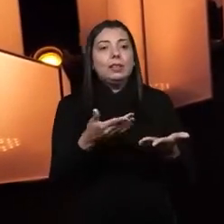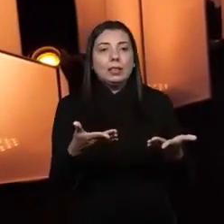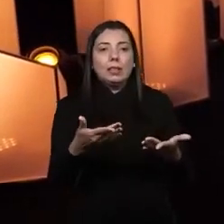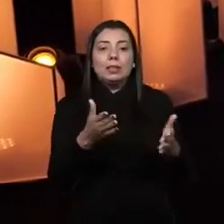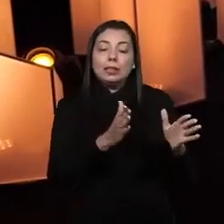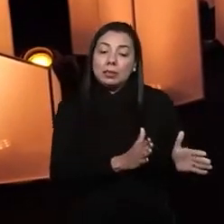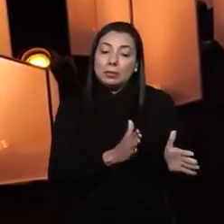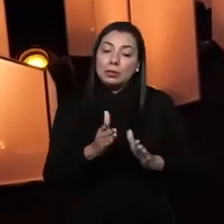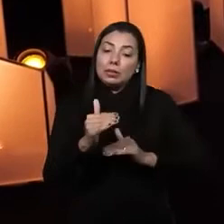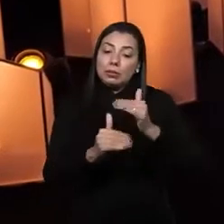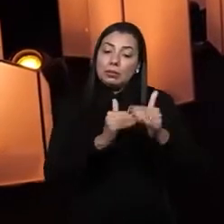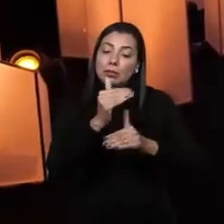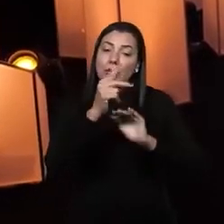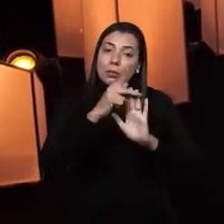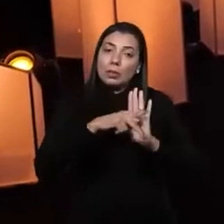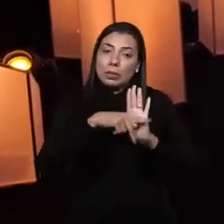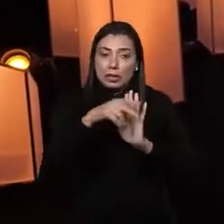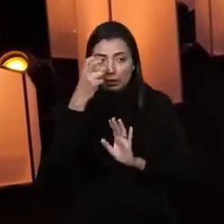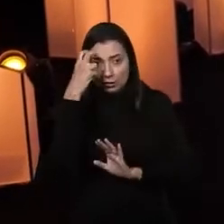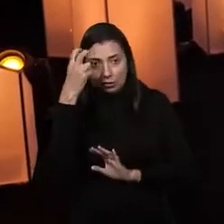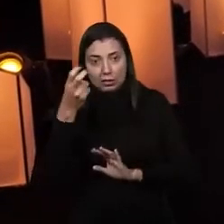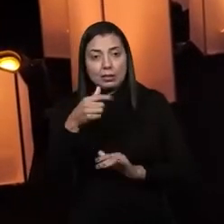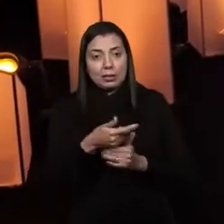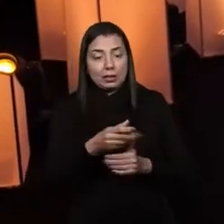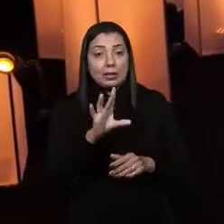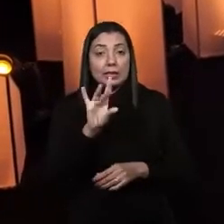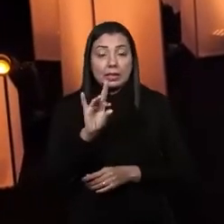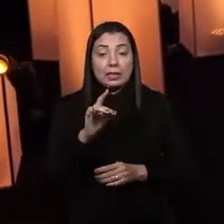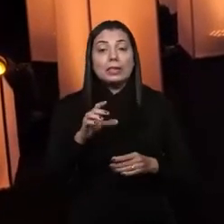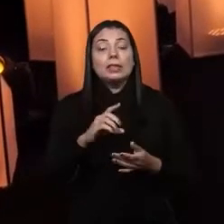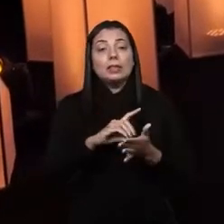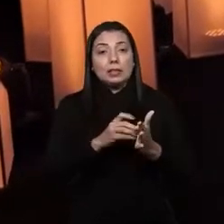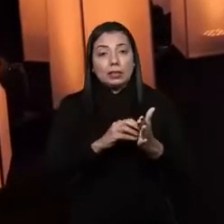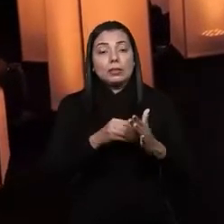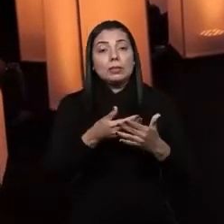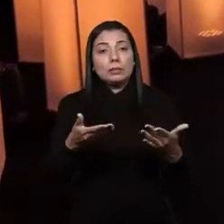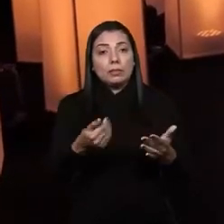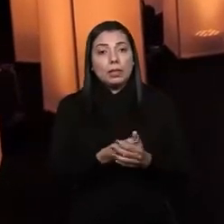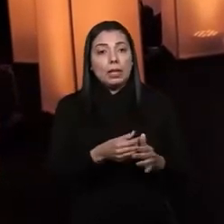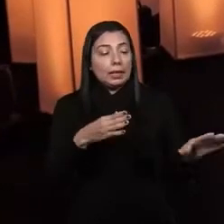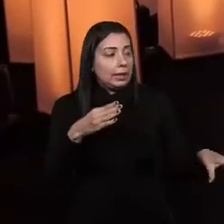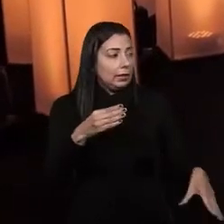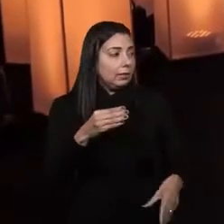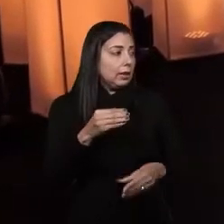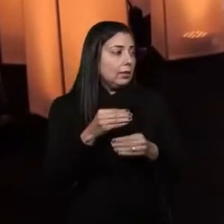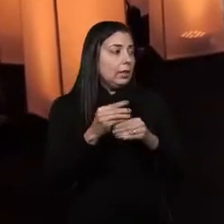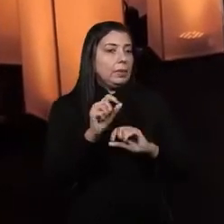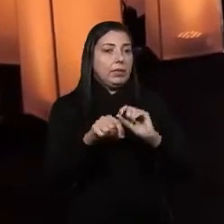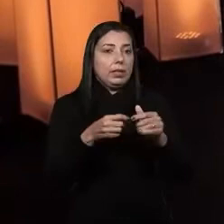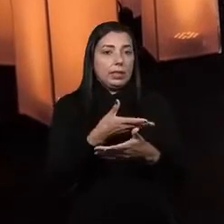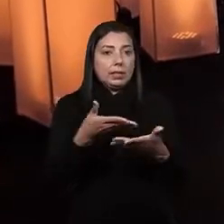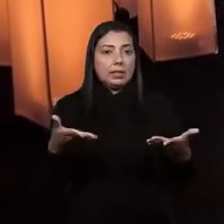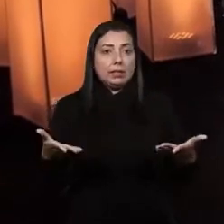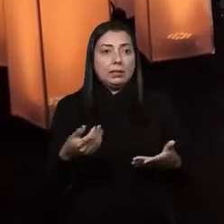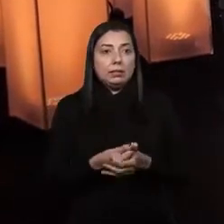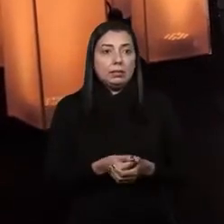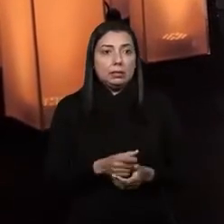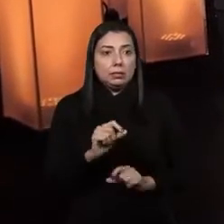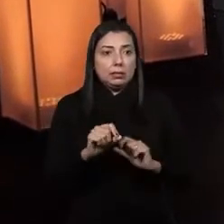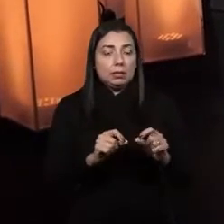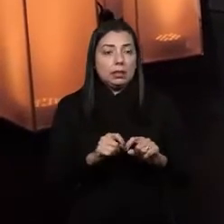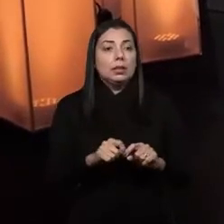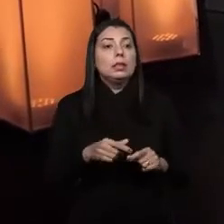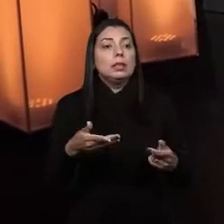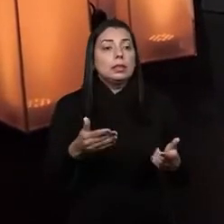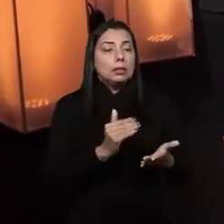período, desenvolveu projetos de inteligência artificial, ciência de dados e redes sociais corporativas. Entre outras tecnologias. É muita coisa, Davi? Ele